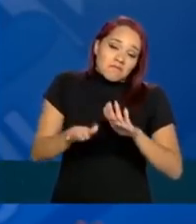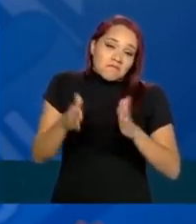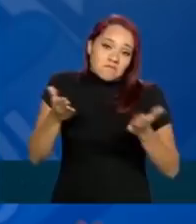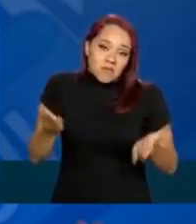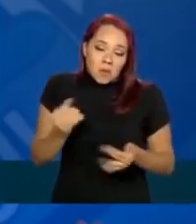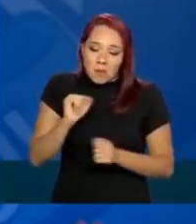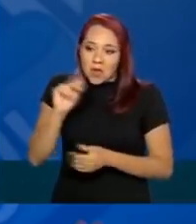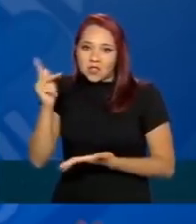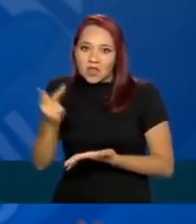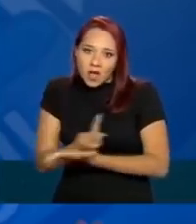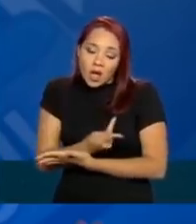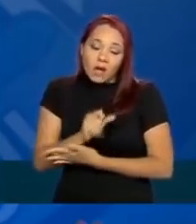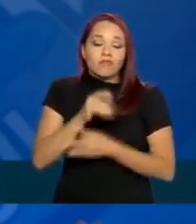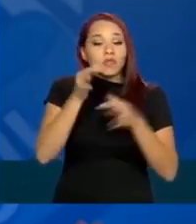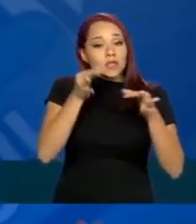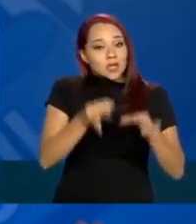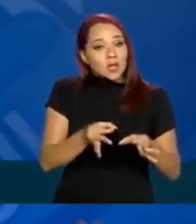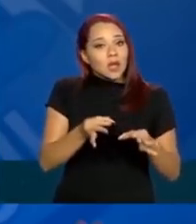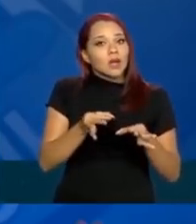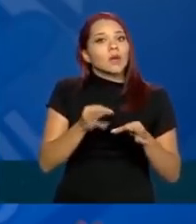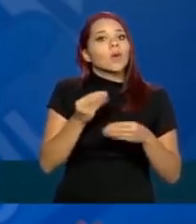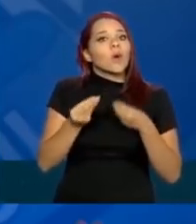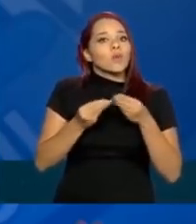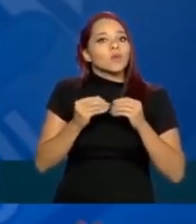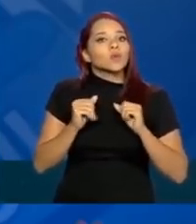errar e acertar juntos.